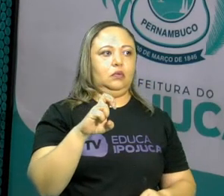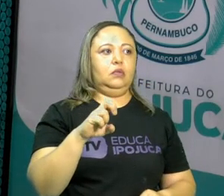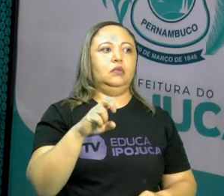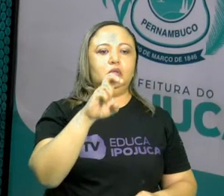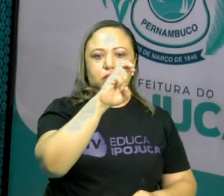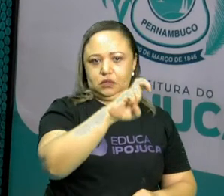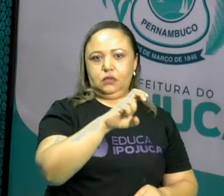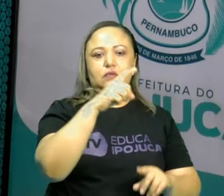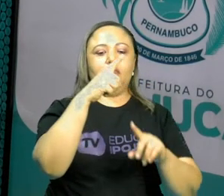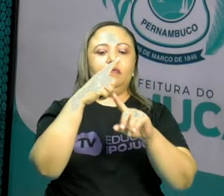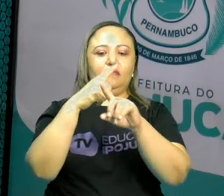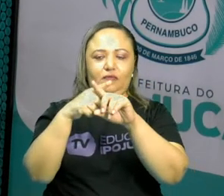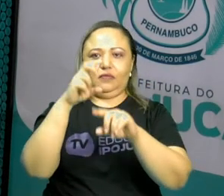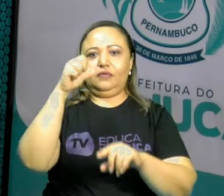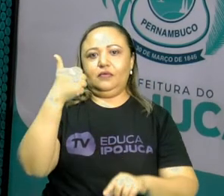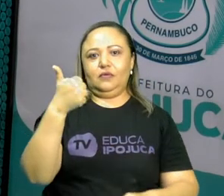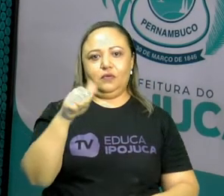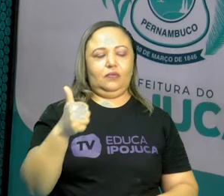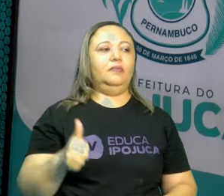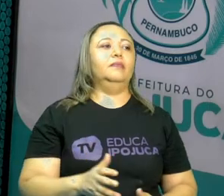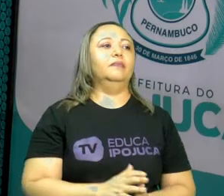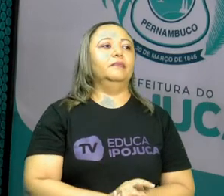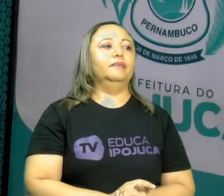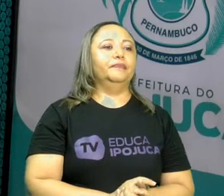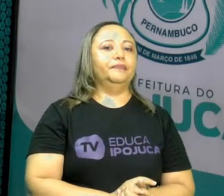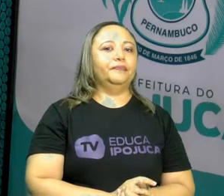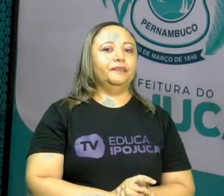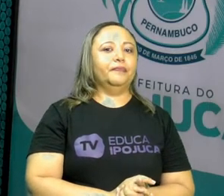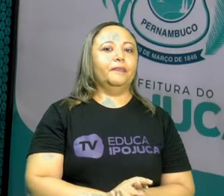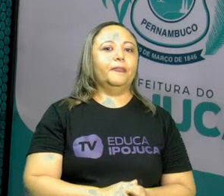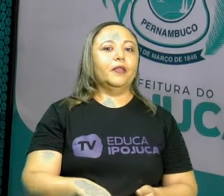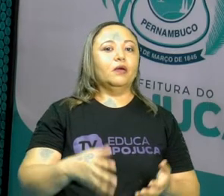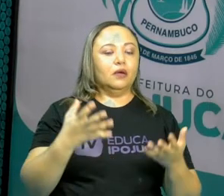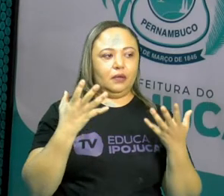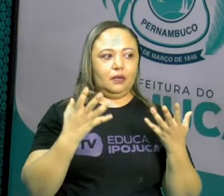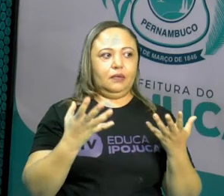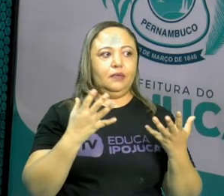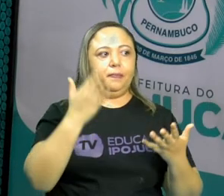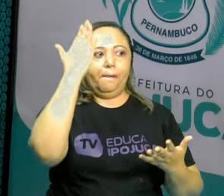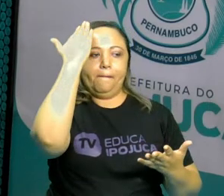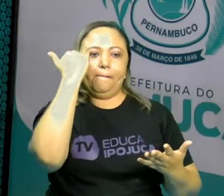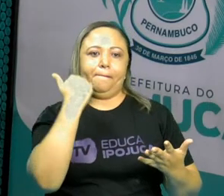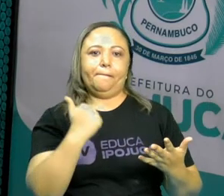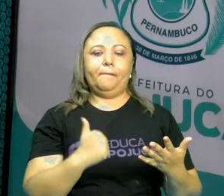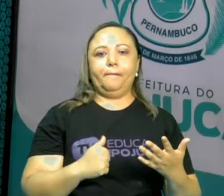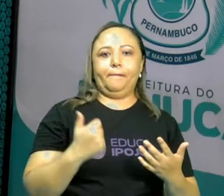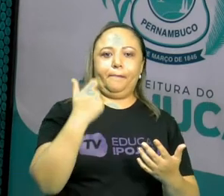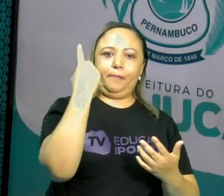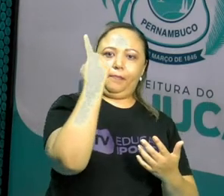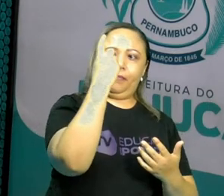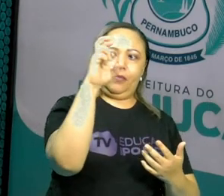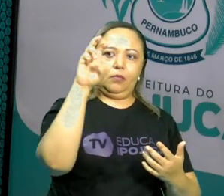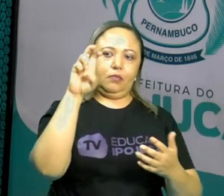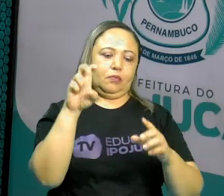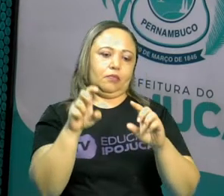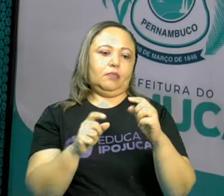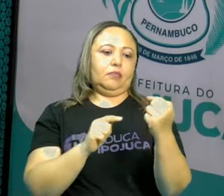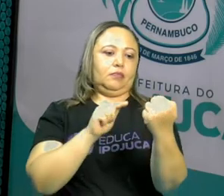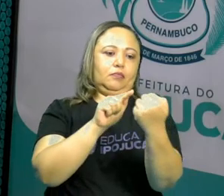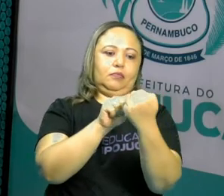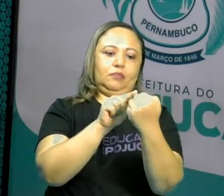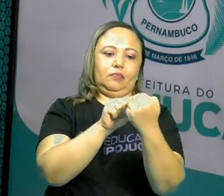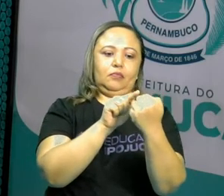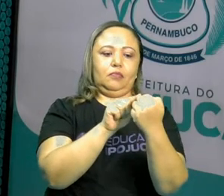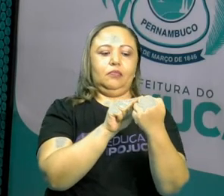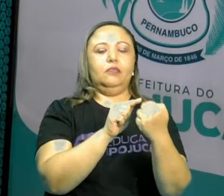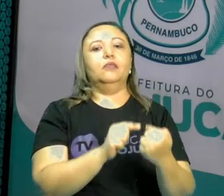E aí? O 15, eu quero saber agora quais desses números aí